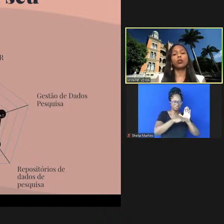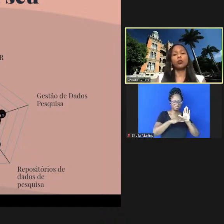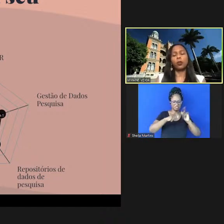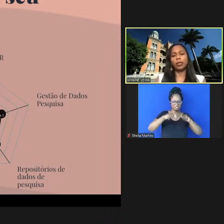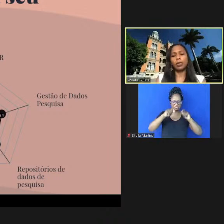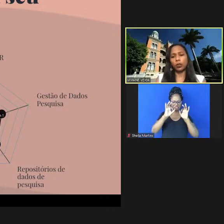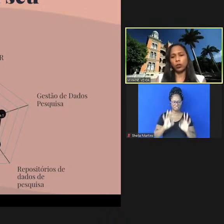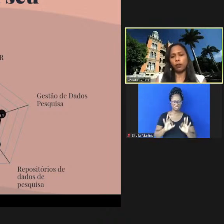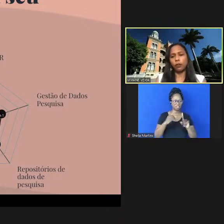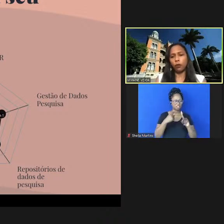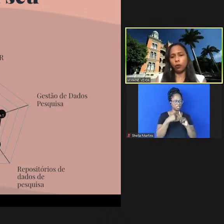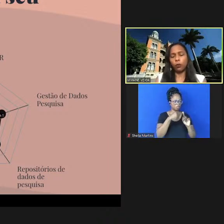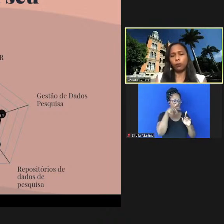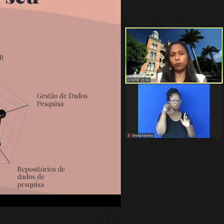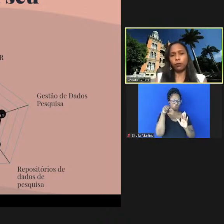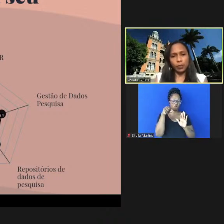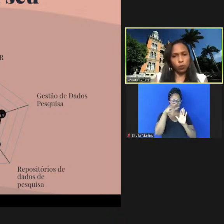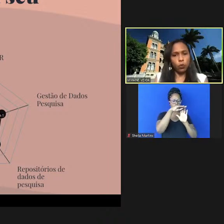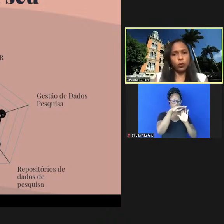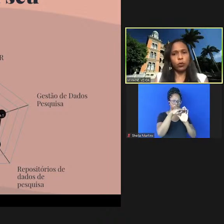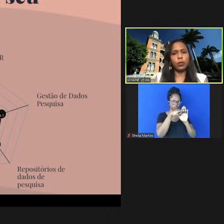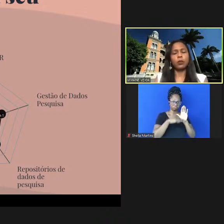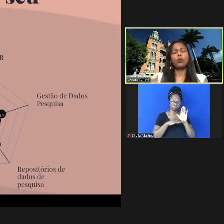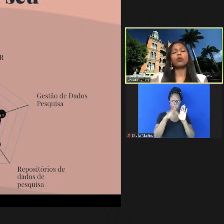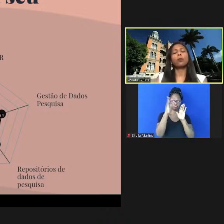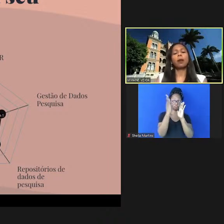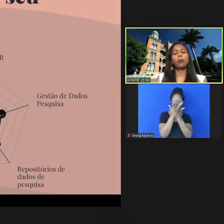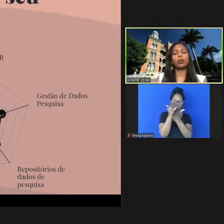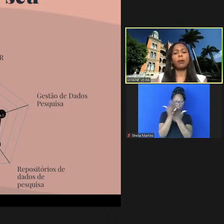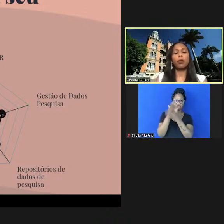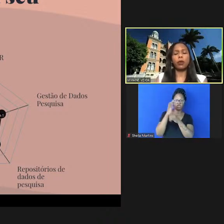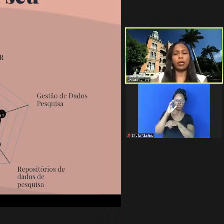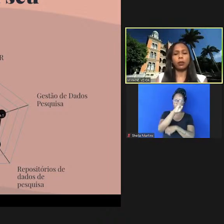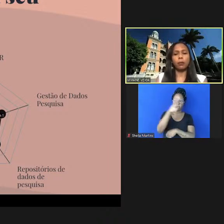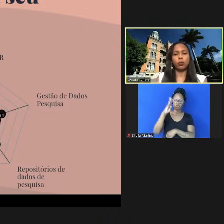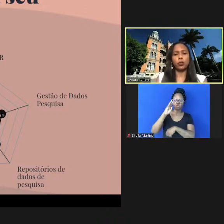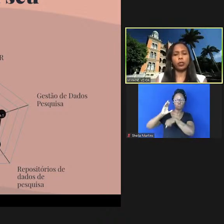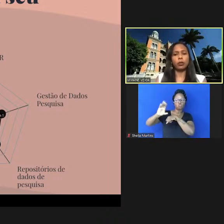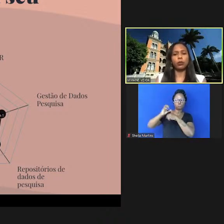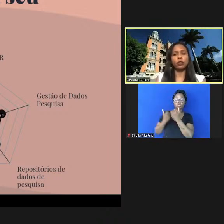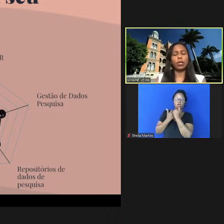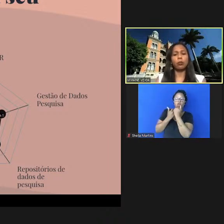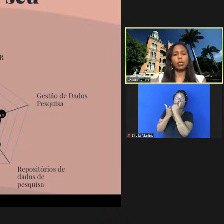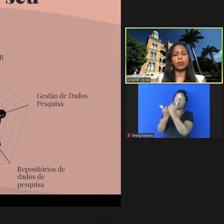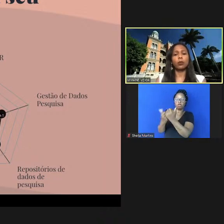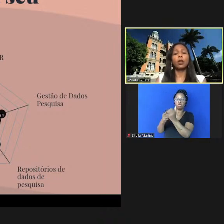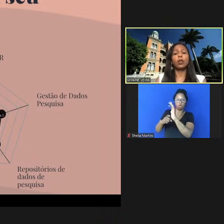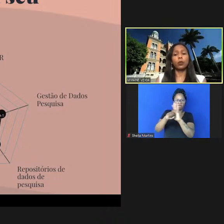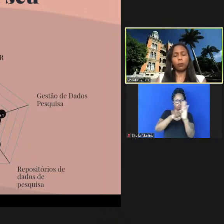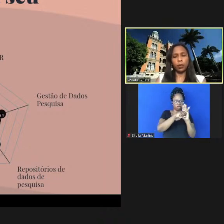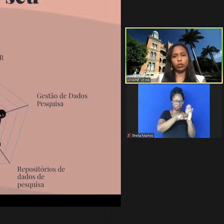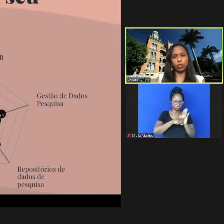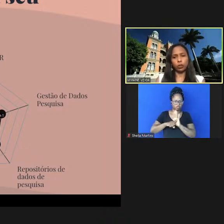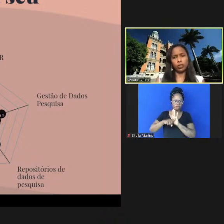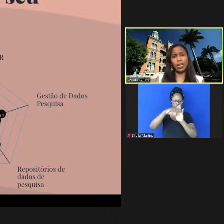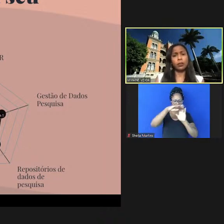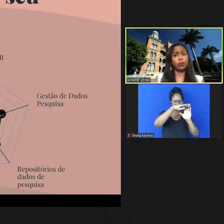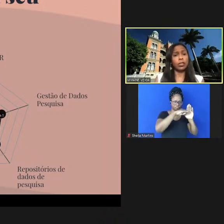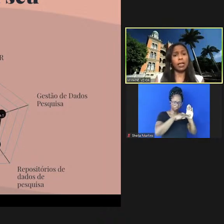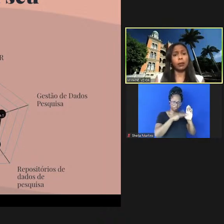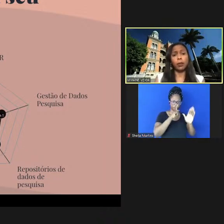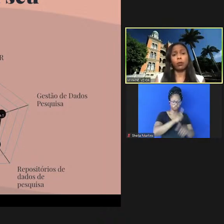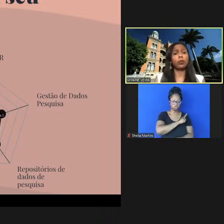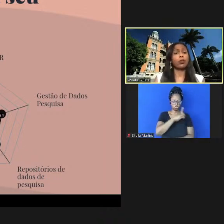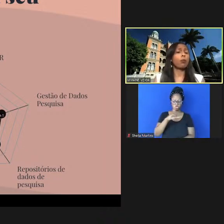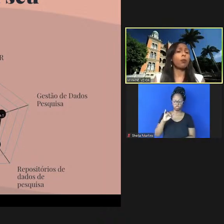e os bibliotecários foram fazer um curso esse curso para poder apoiar também os pesquisadores na elaboração de um plano de gestão de dados